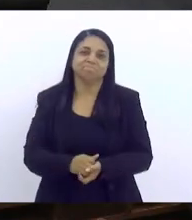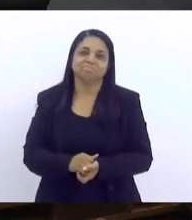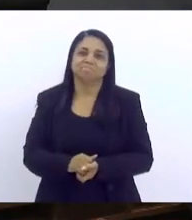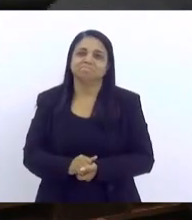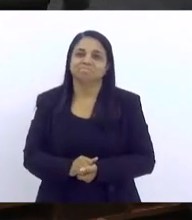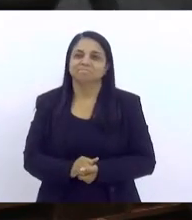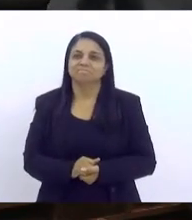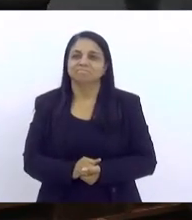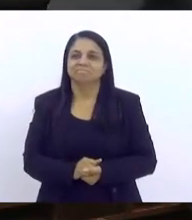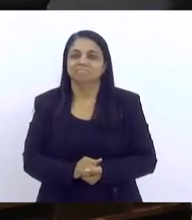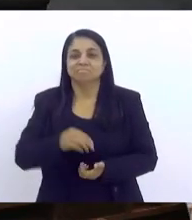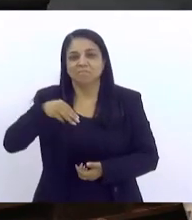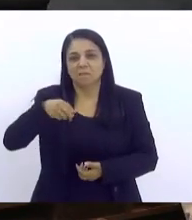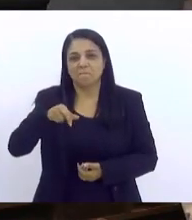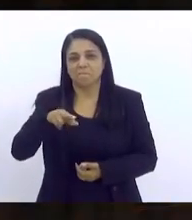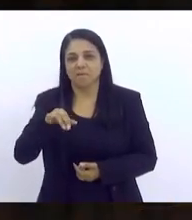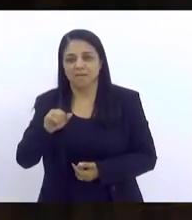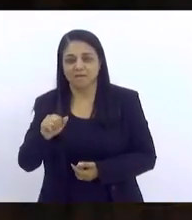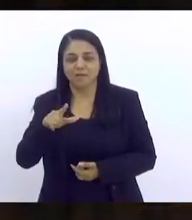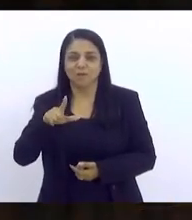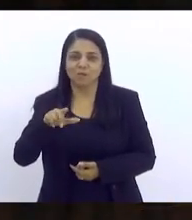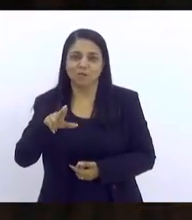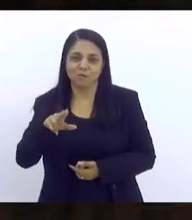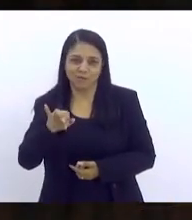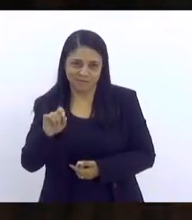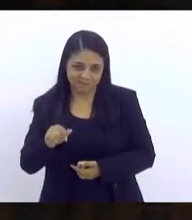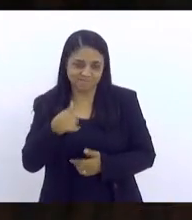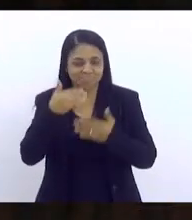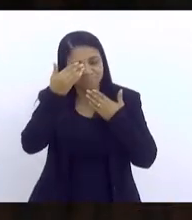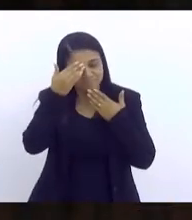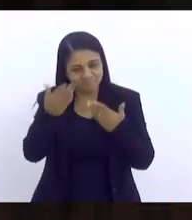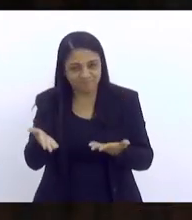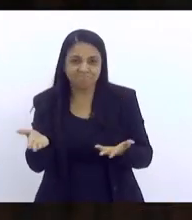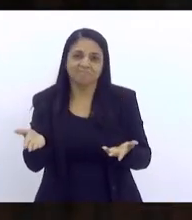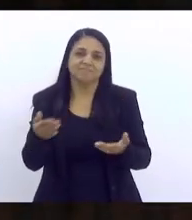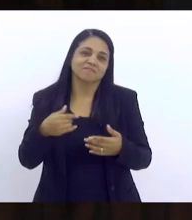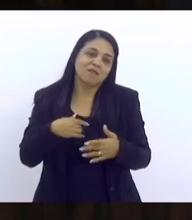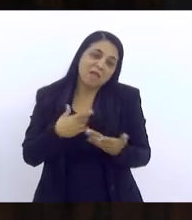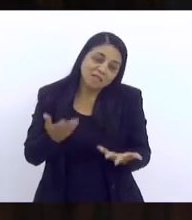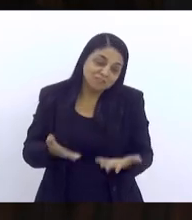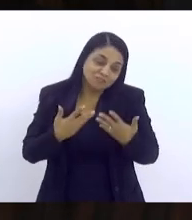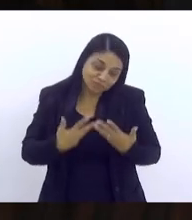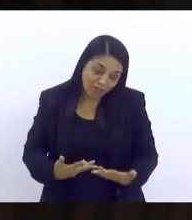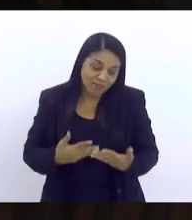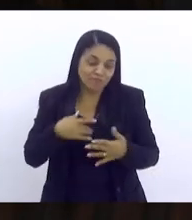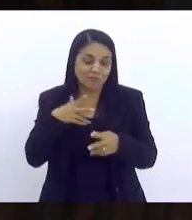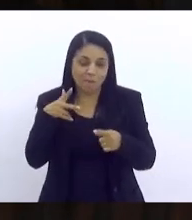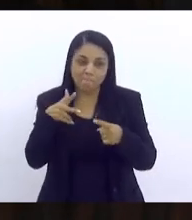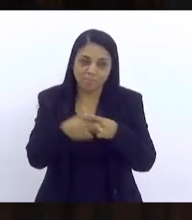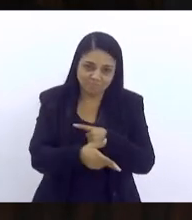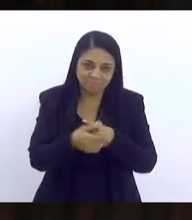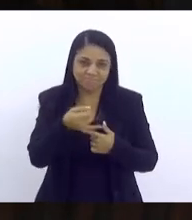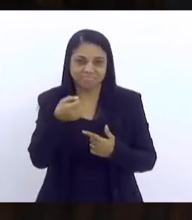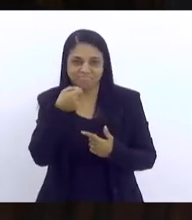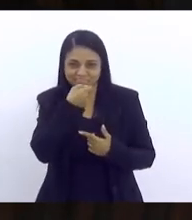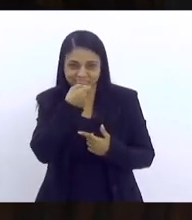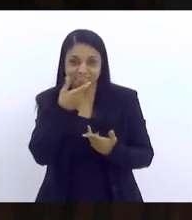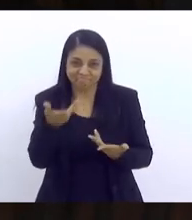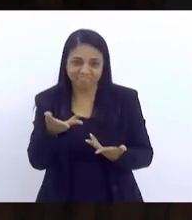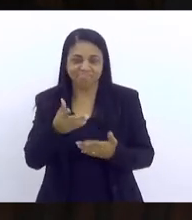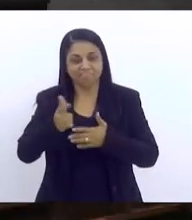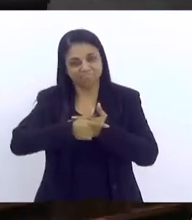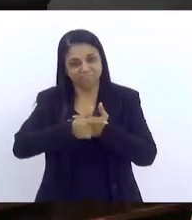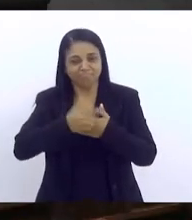Obrigado, Maria Luísa. Eu tenho que fazer esse papel chato, gente. Infelizmente ou infelizmente, não sei, mas sempre cabe a alguém fazer esse papel.